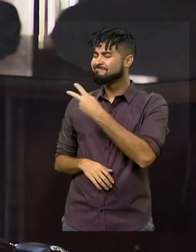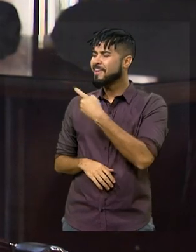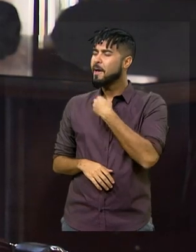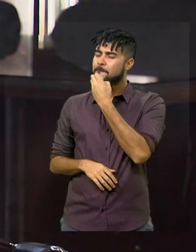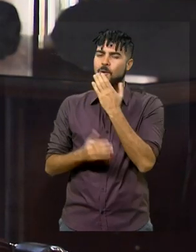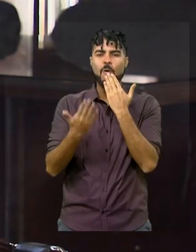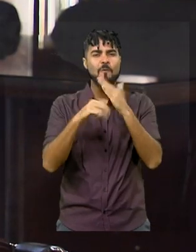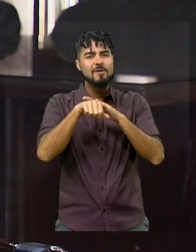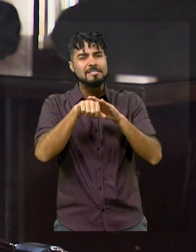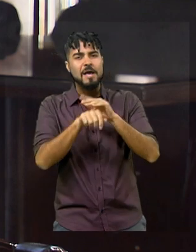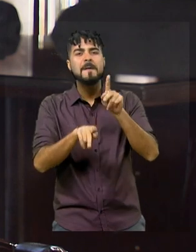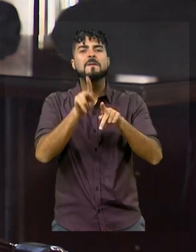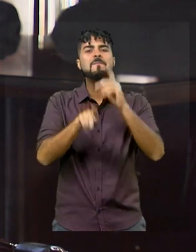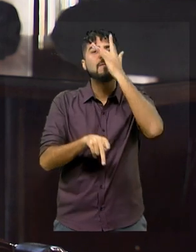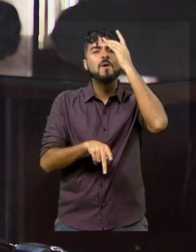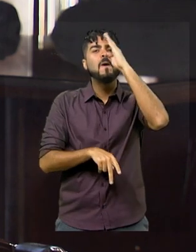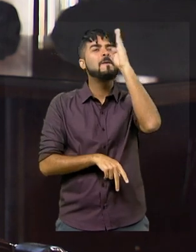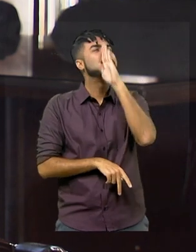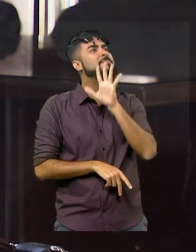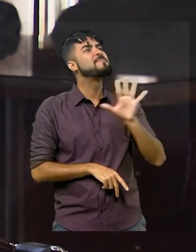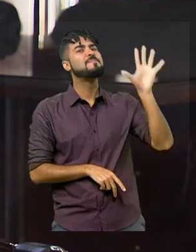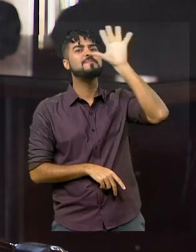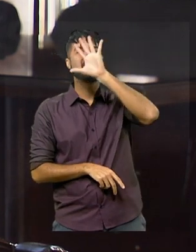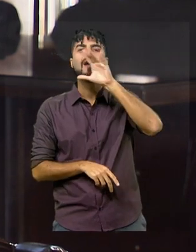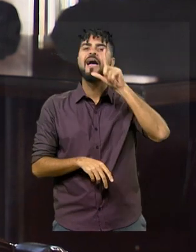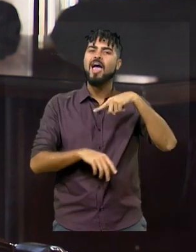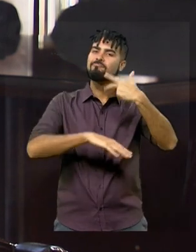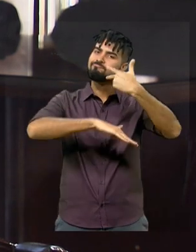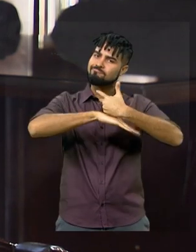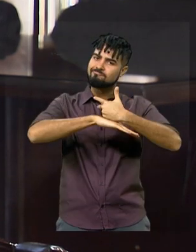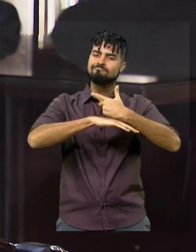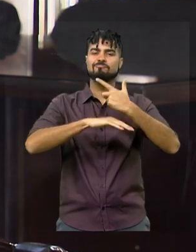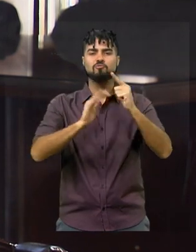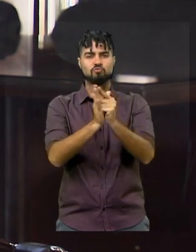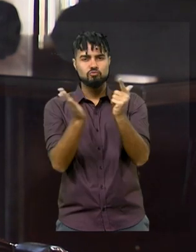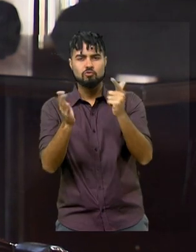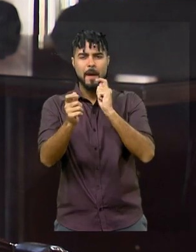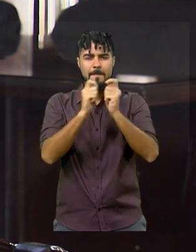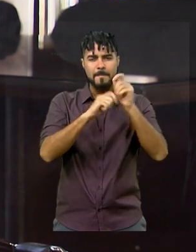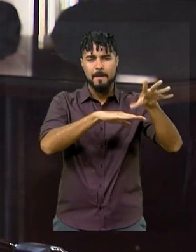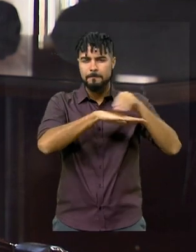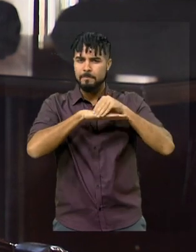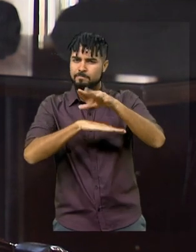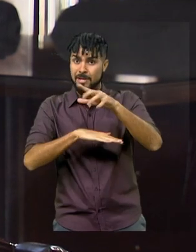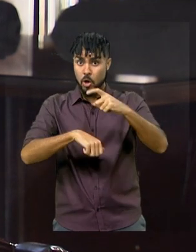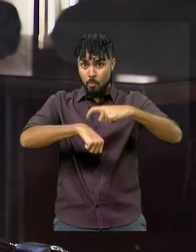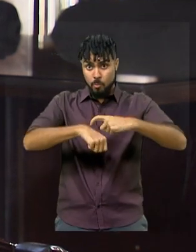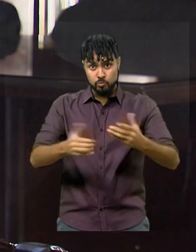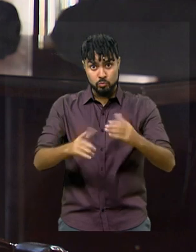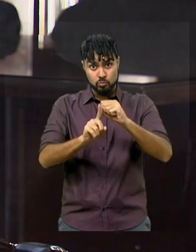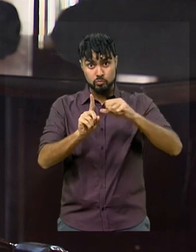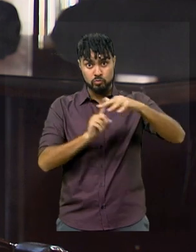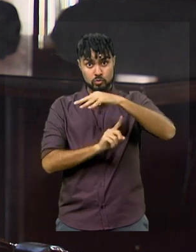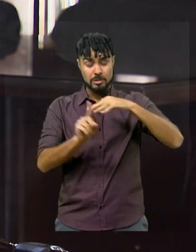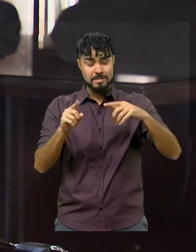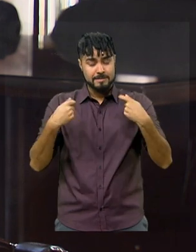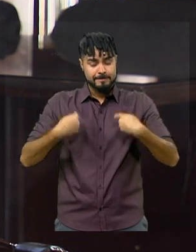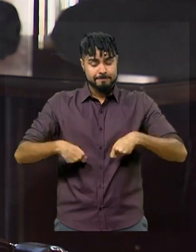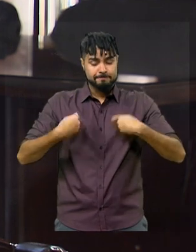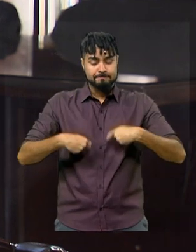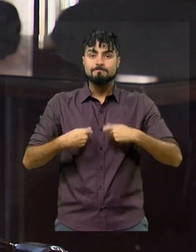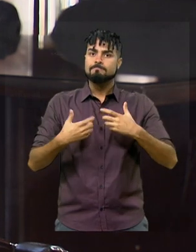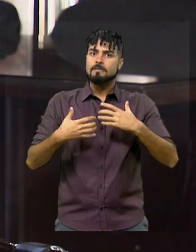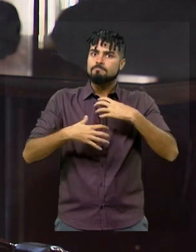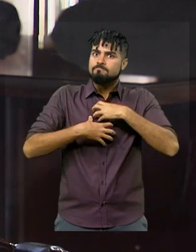população de todo o Brasil através da imprensa nesse momento em que a sociedade está realmente